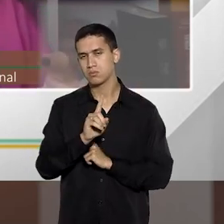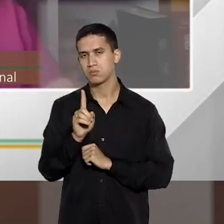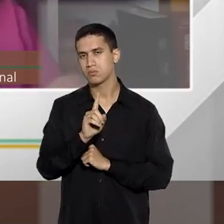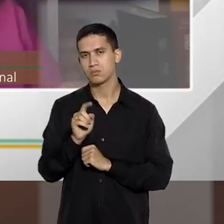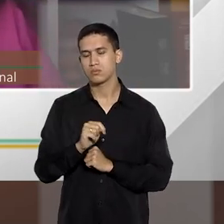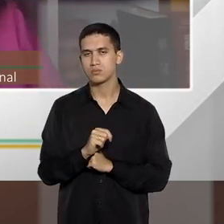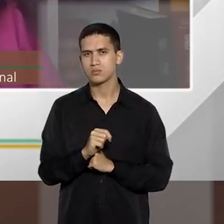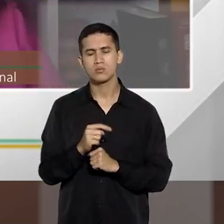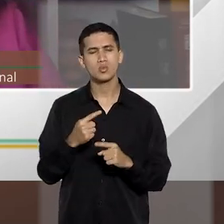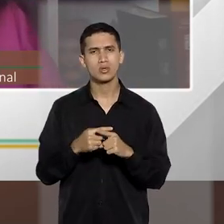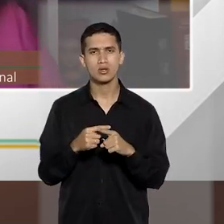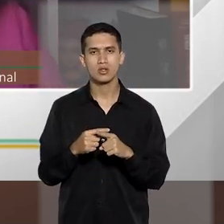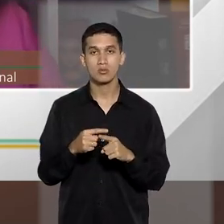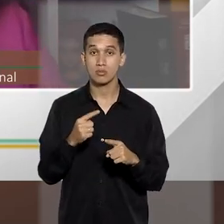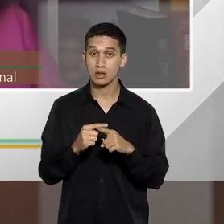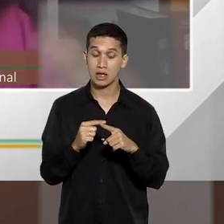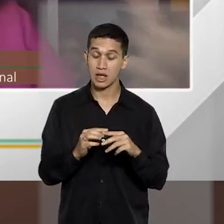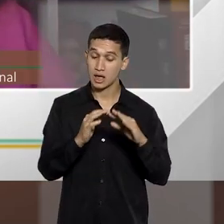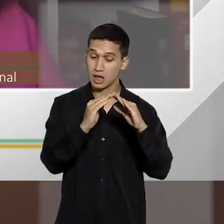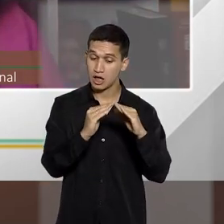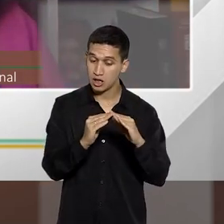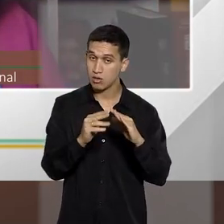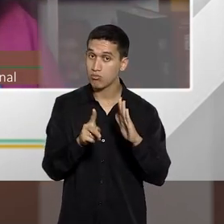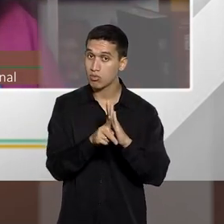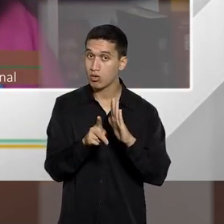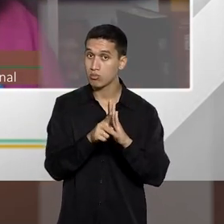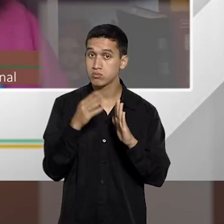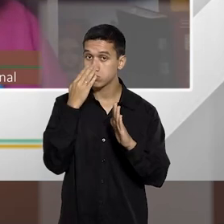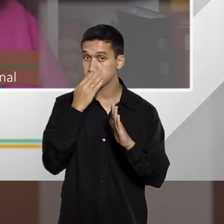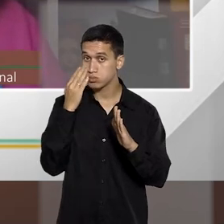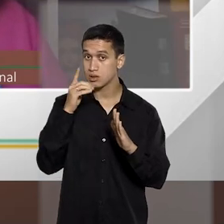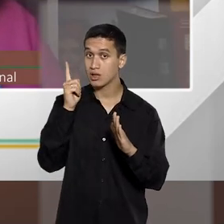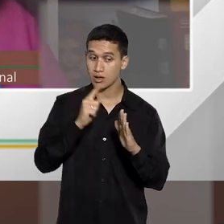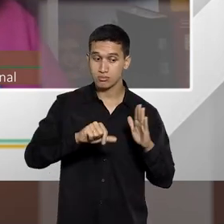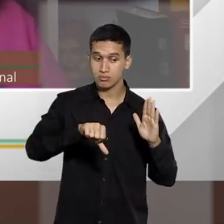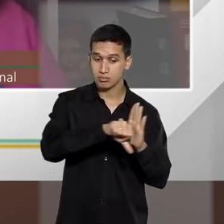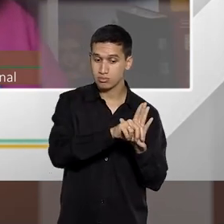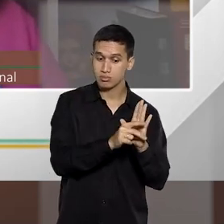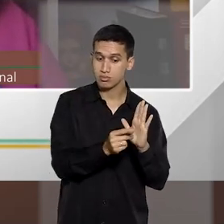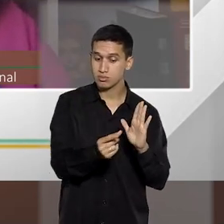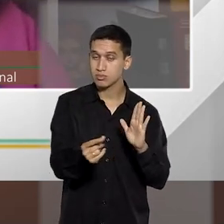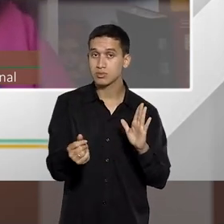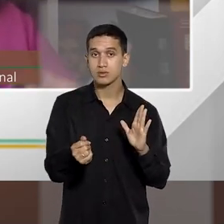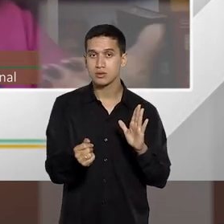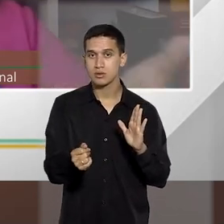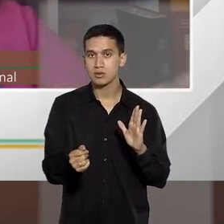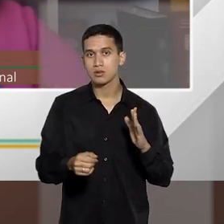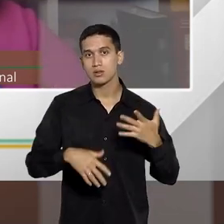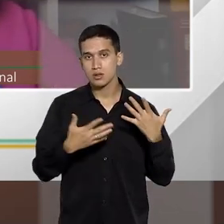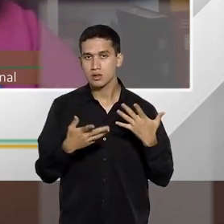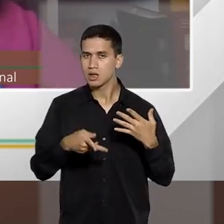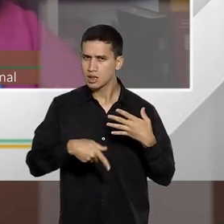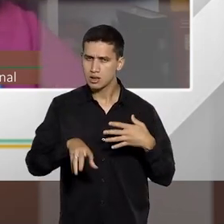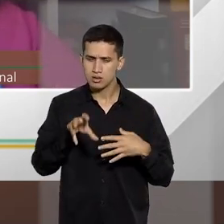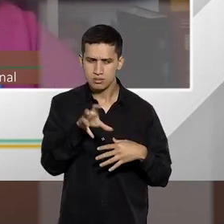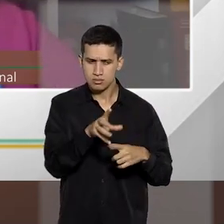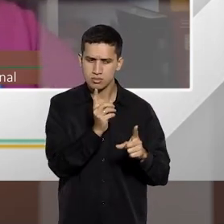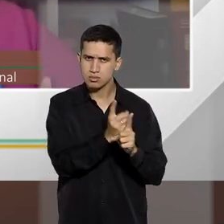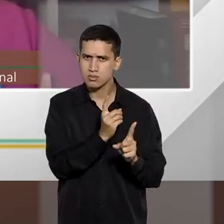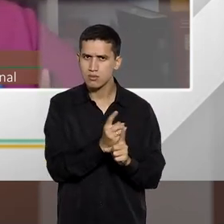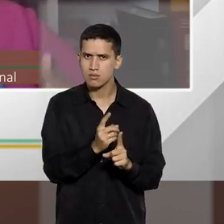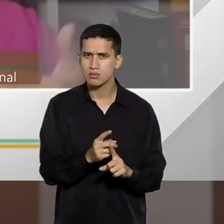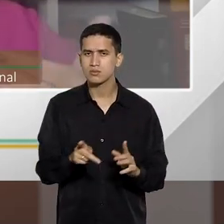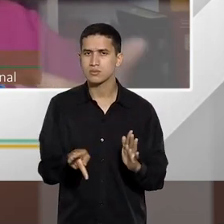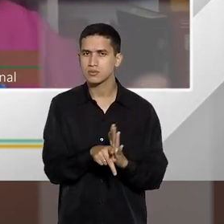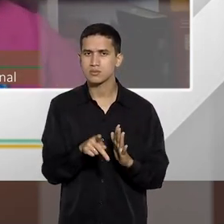casa de prostituição é um crime habitual, e para que ela seja realmente tipificada, dentro das